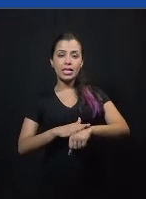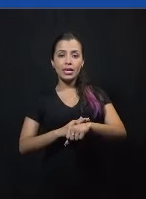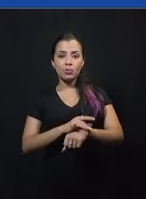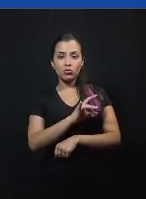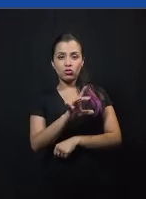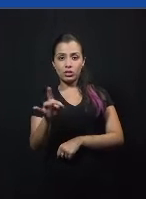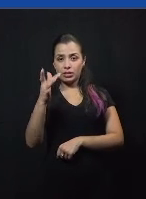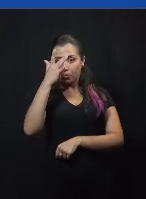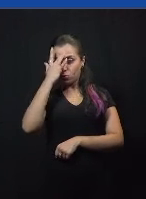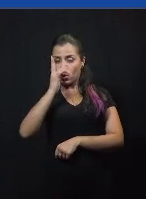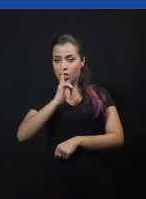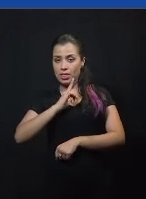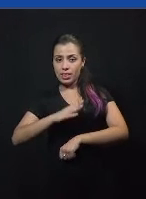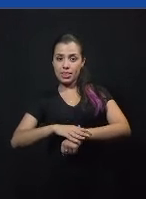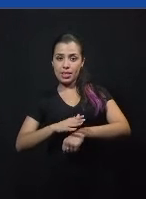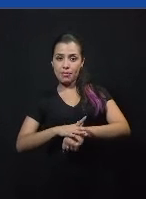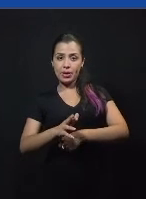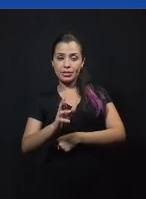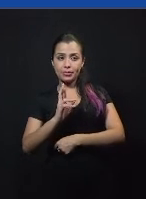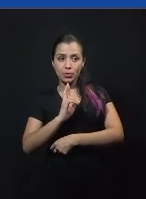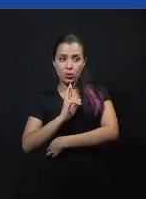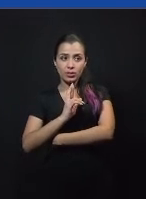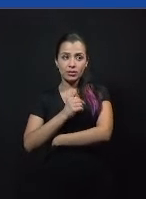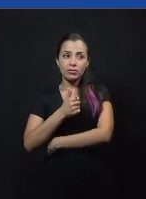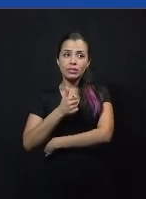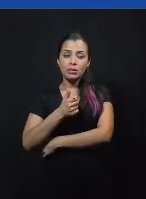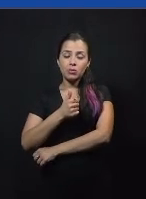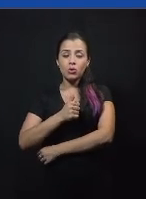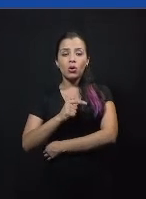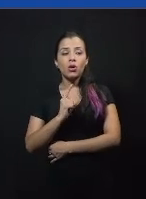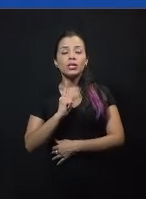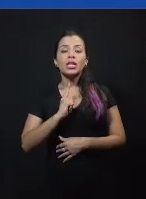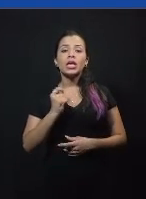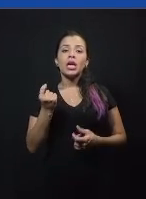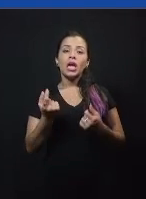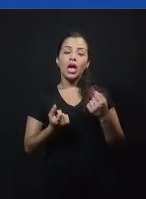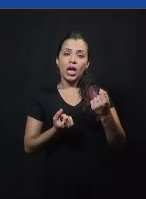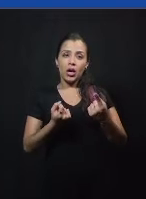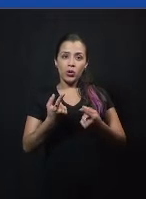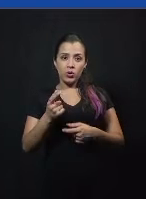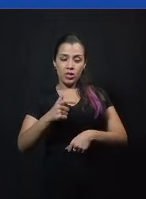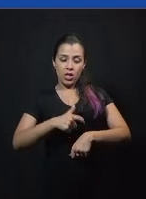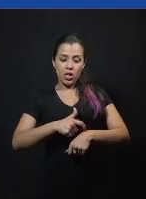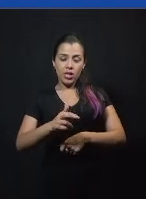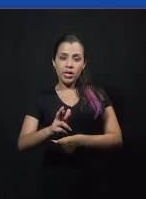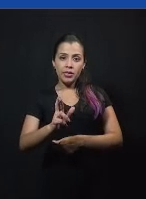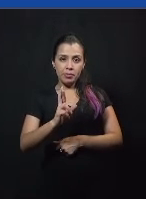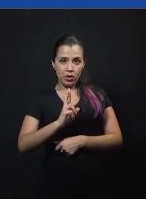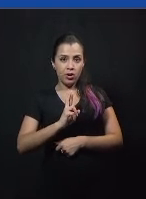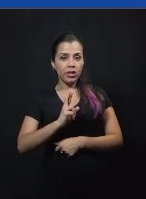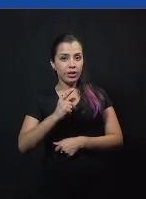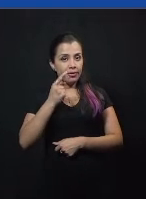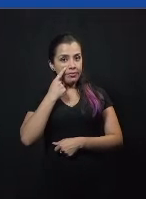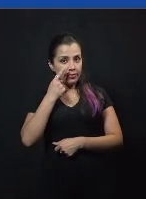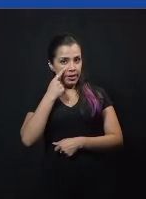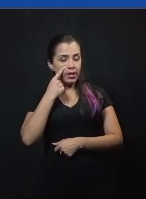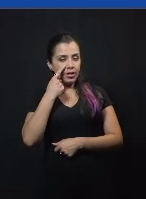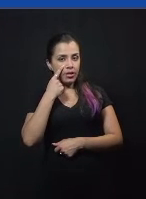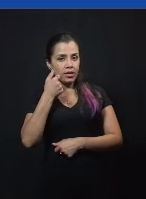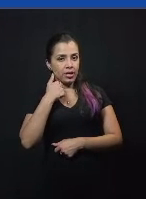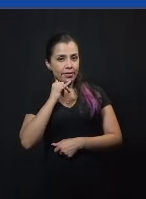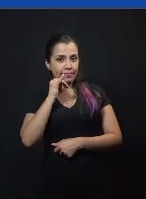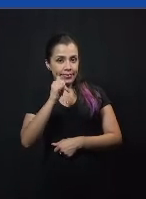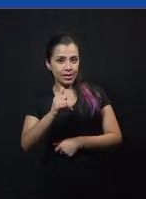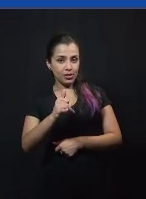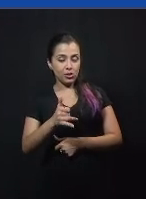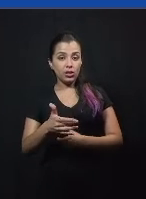né? De acordo com... A gente está na internet, então, pode ser que tenha um delay na hora da resposta. vou considerar isso no tempo que é cronometrado para eles. E quando eu